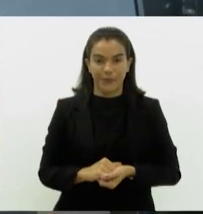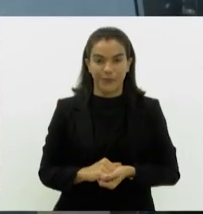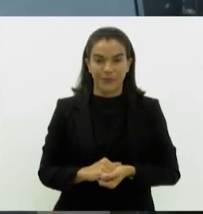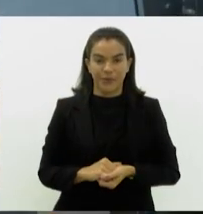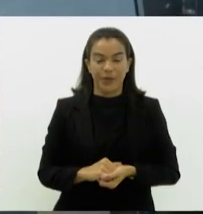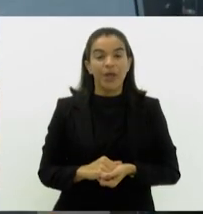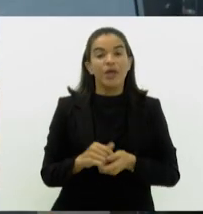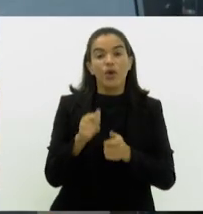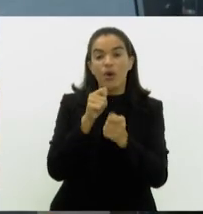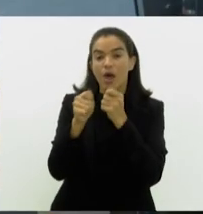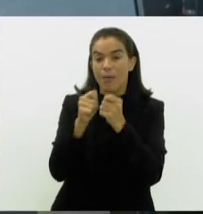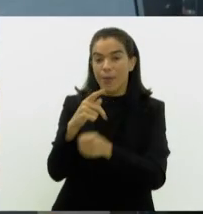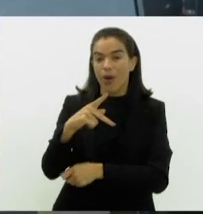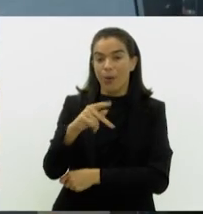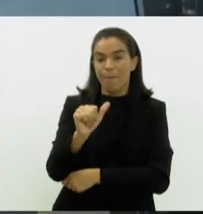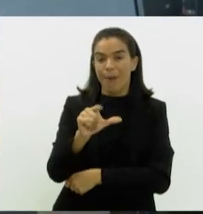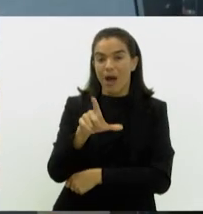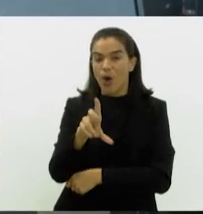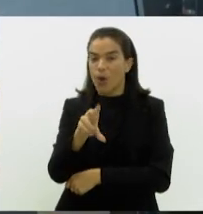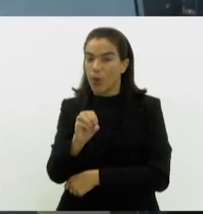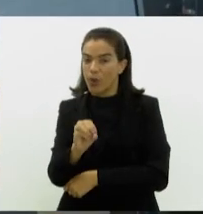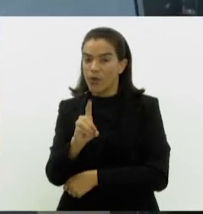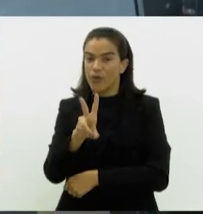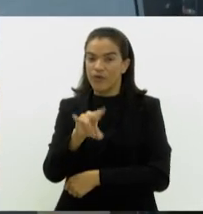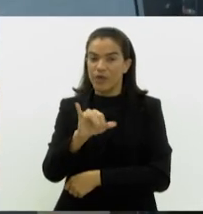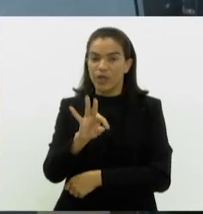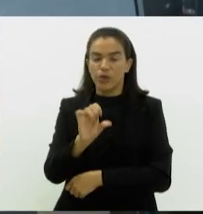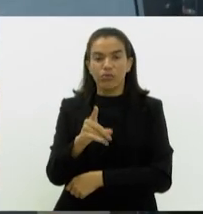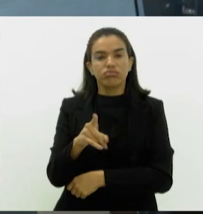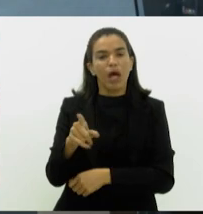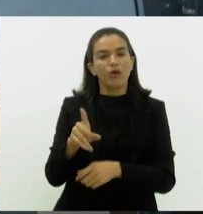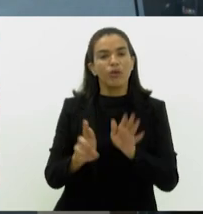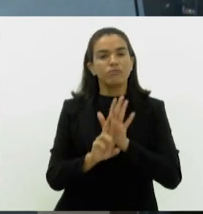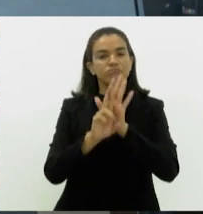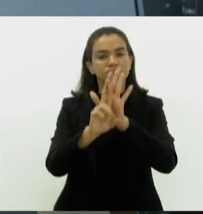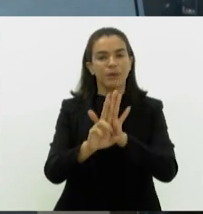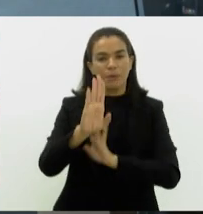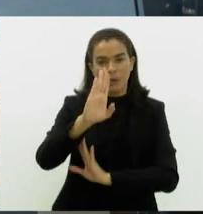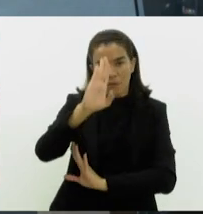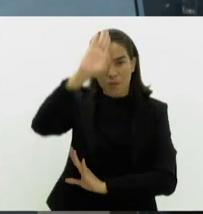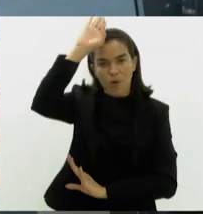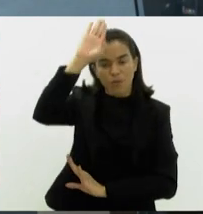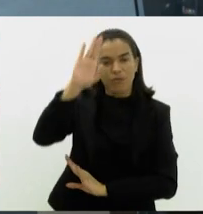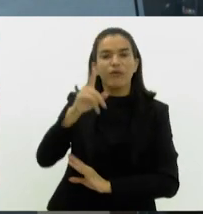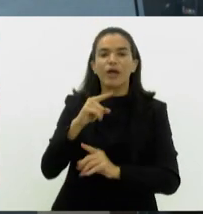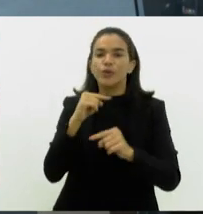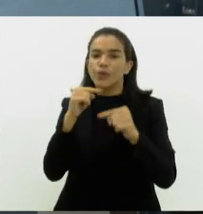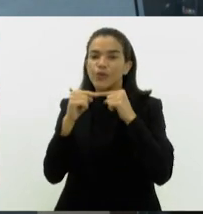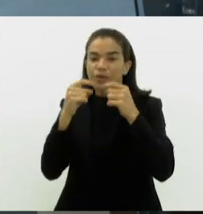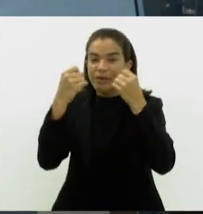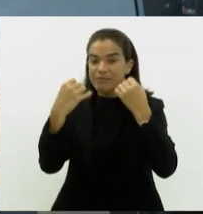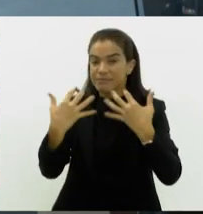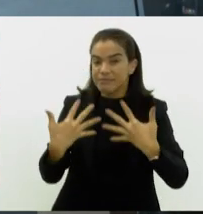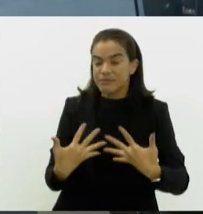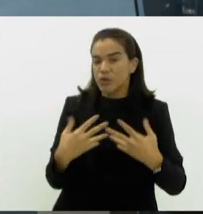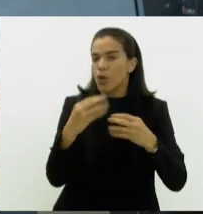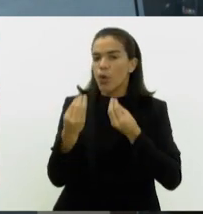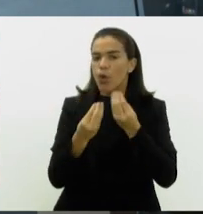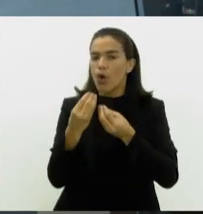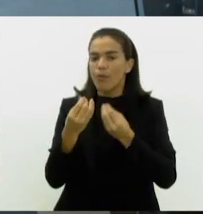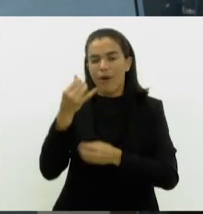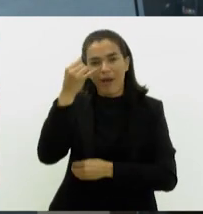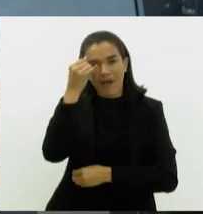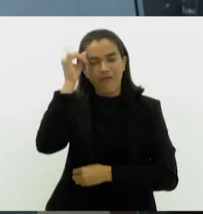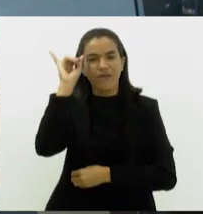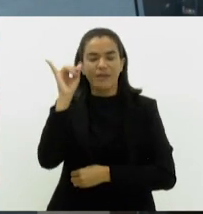E o repórter Paulo Vítor Viviani está com o porta-voz do Corpo de Bombeiros que vai tirar dúvidas sobre como evitar acidentes